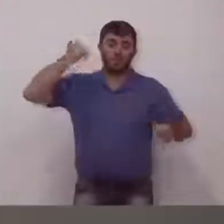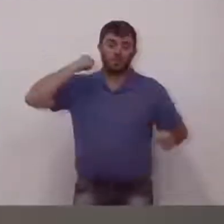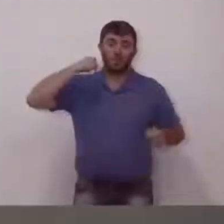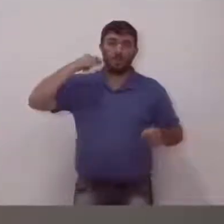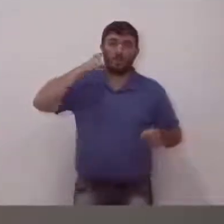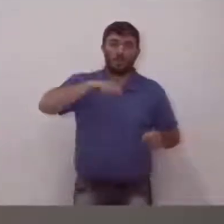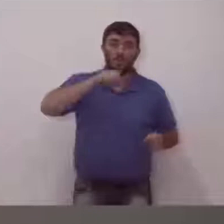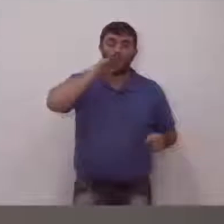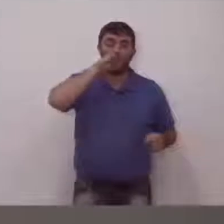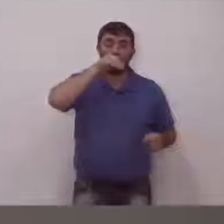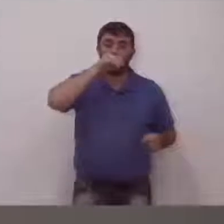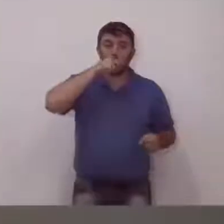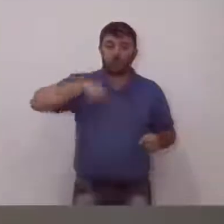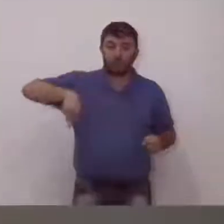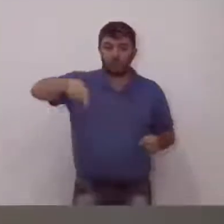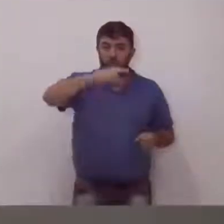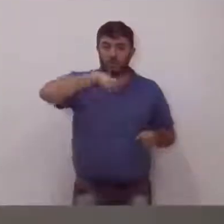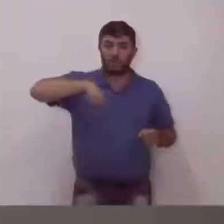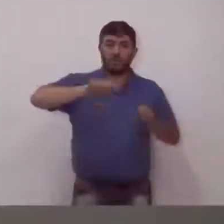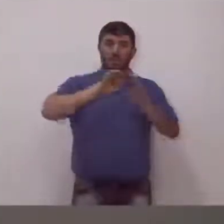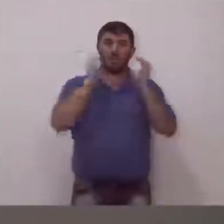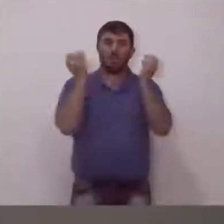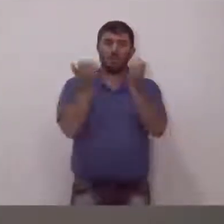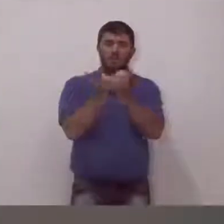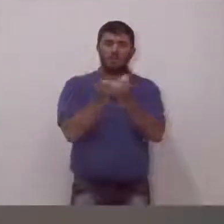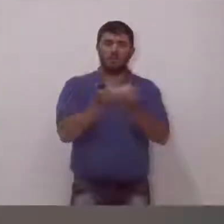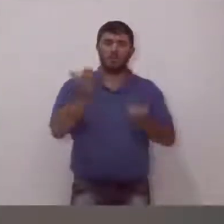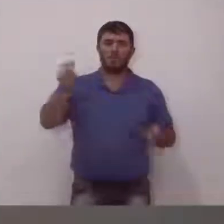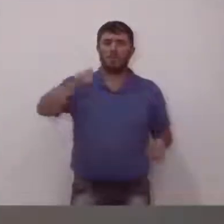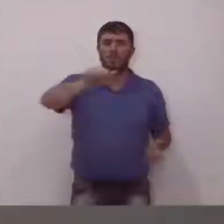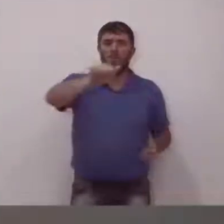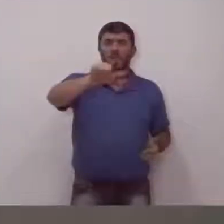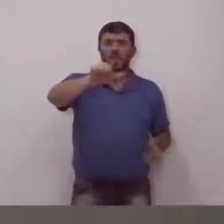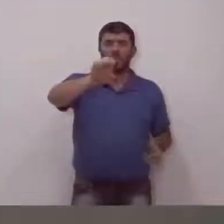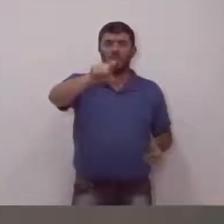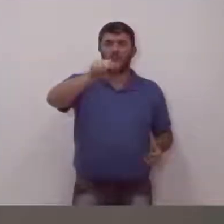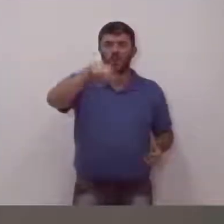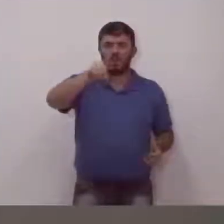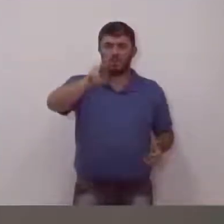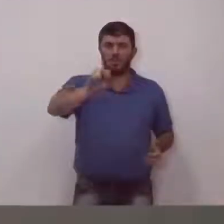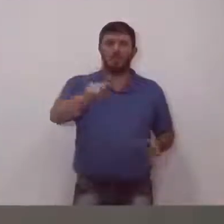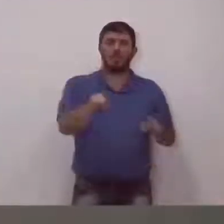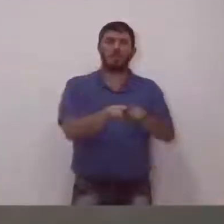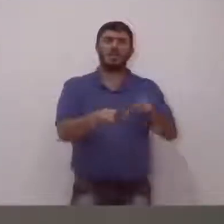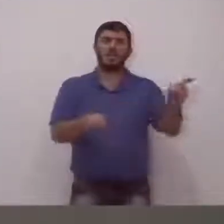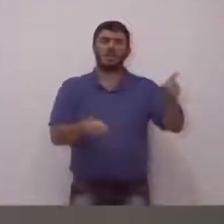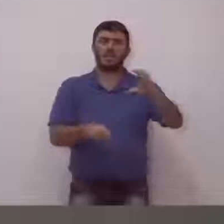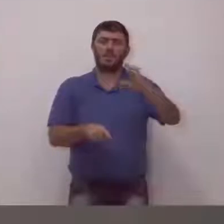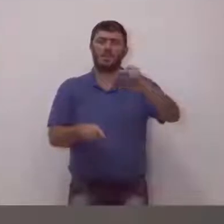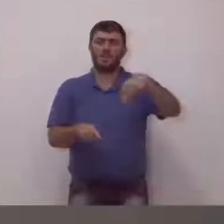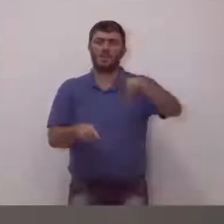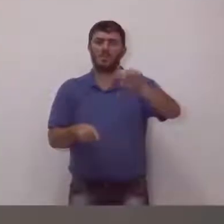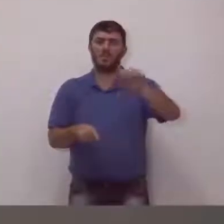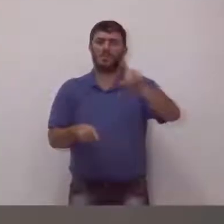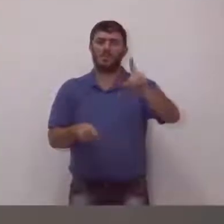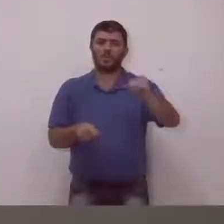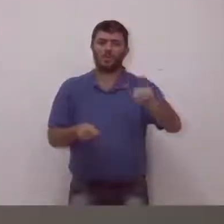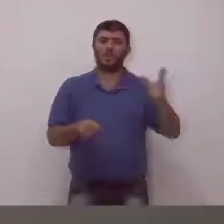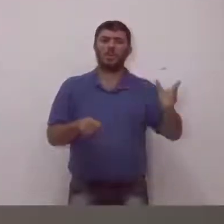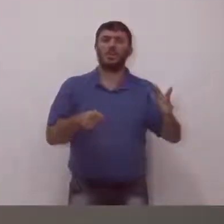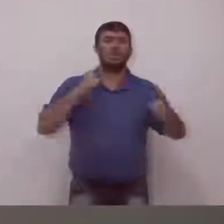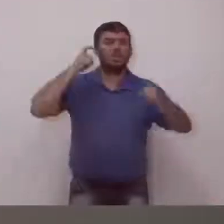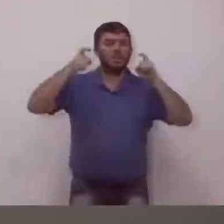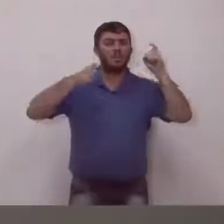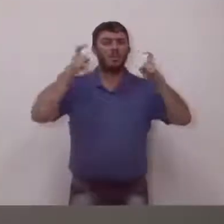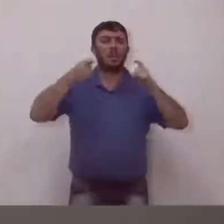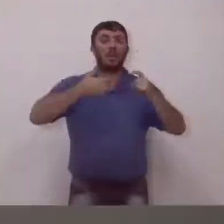casa, que aqui está o Alexandre e o Conrado, e teve essa preocupação em um projeto iniciado pela mesa, à época